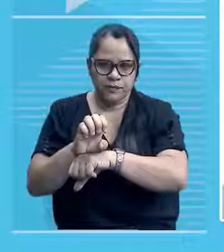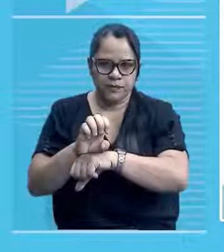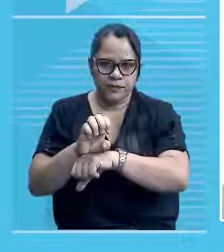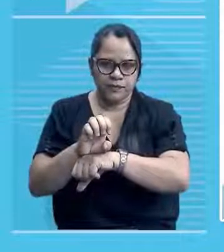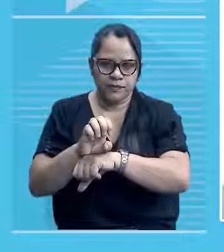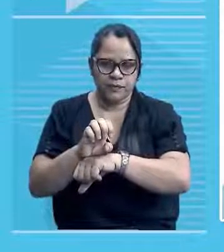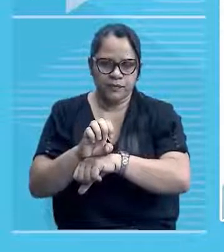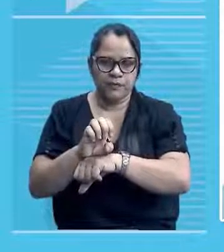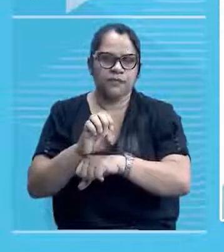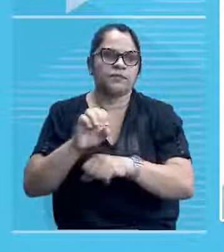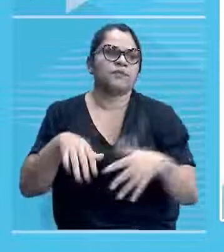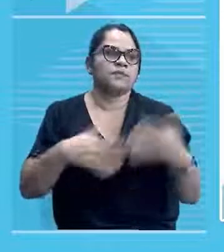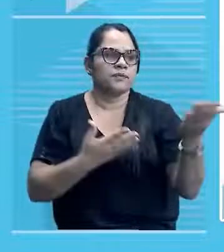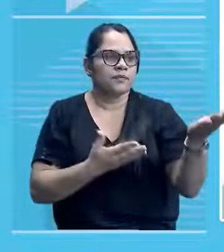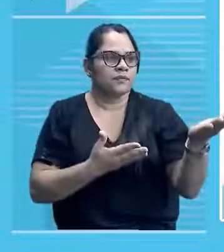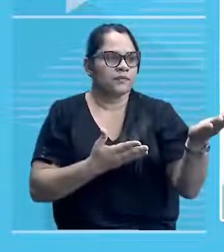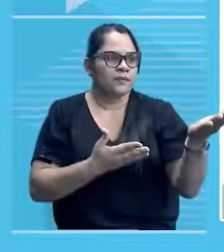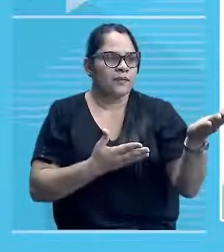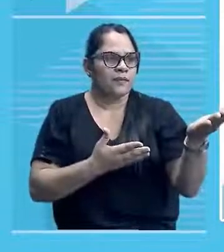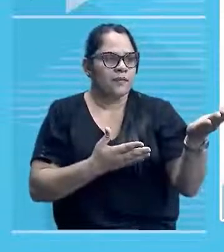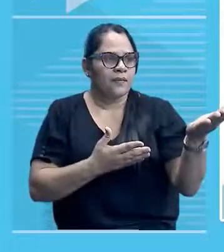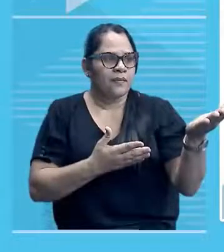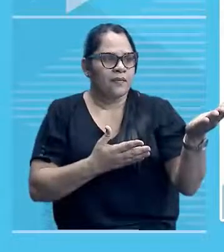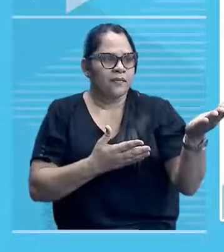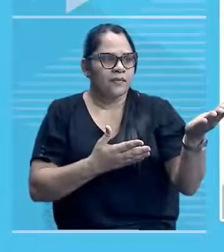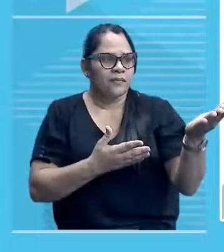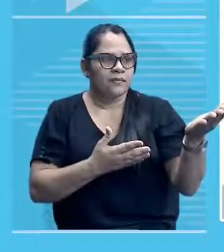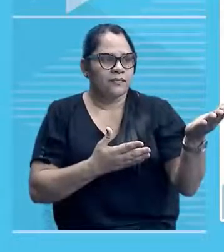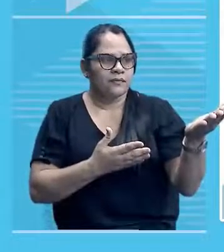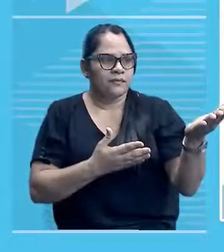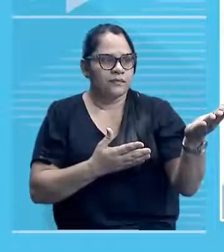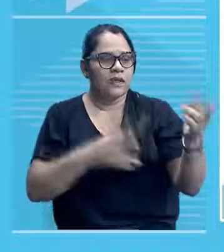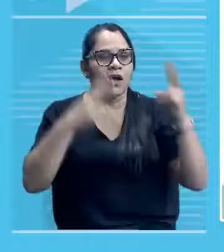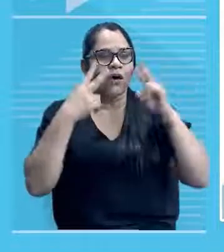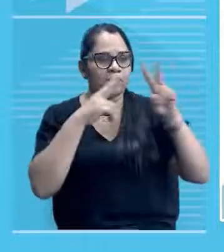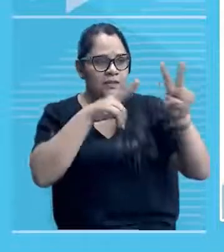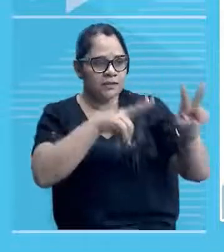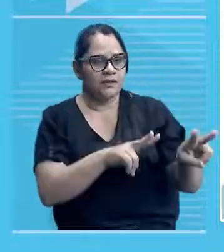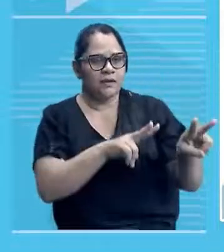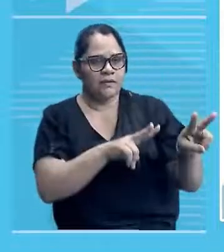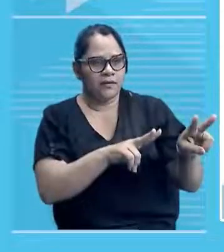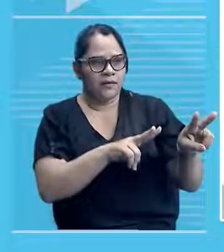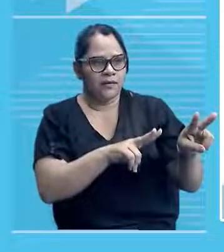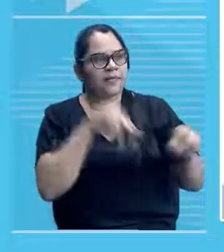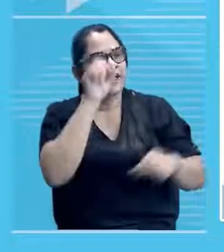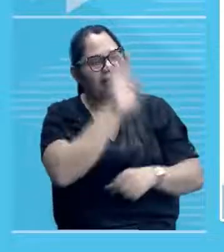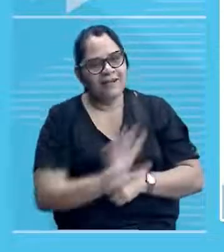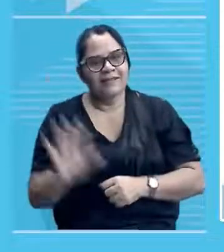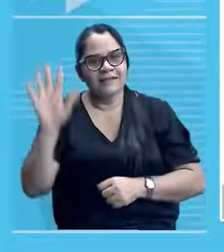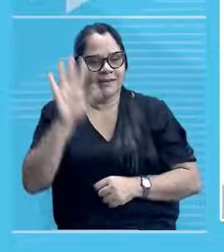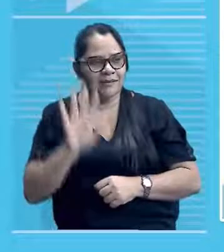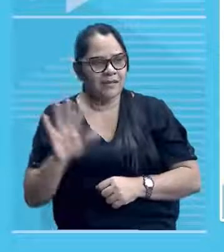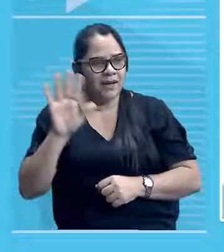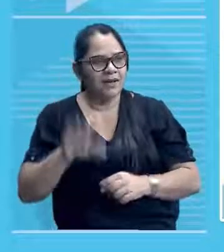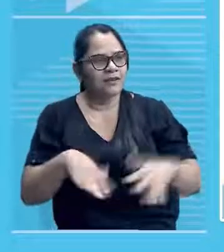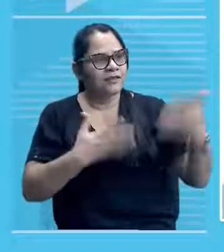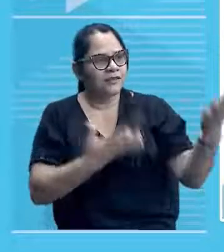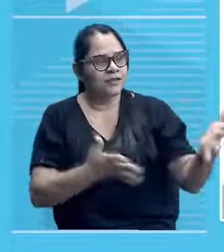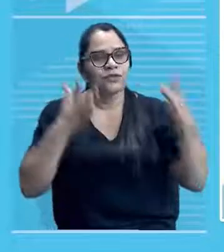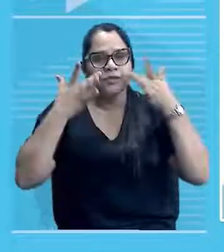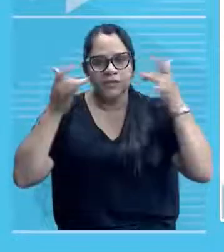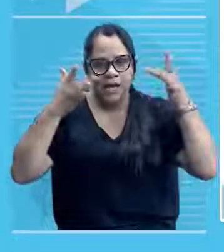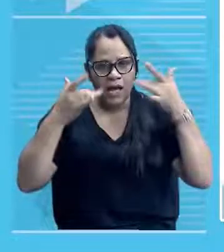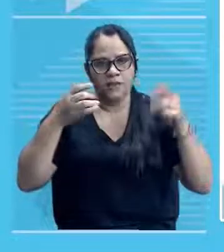material do nosso estado. Olha só, gente. Olha aí. Agora vocês observam as imagens, né? Do Teatro 4 de